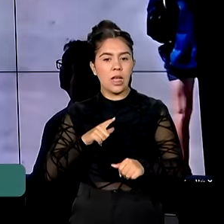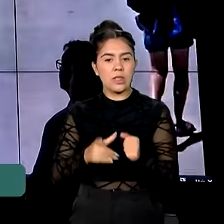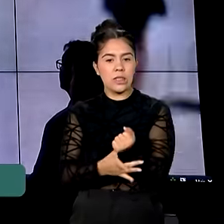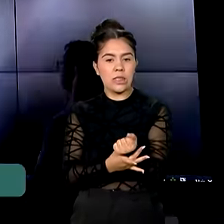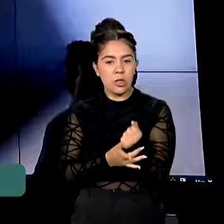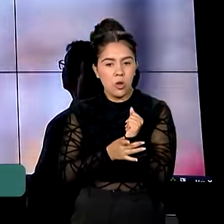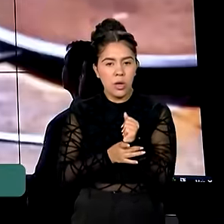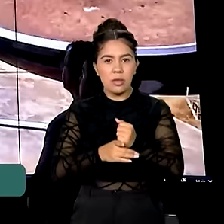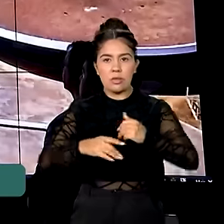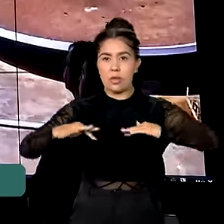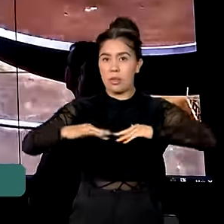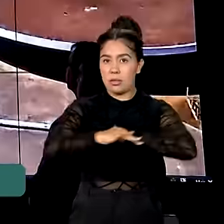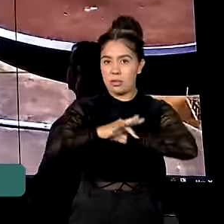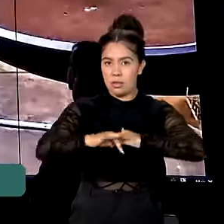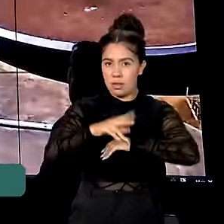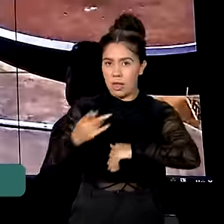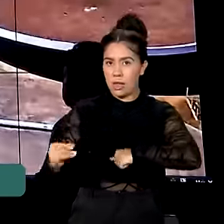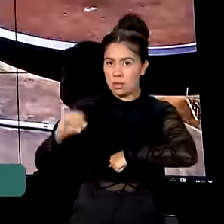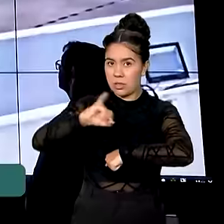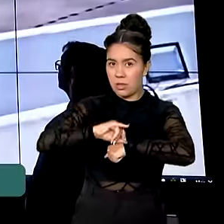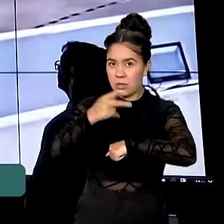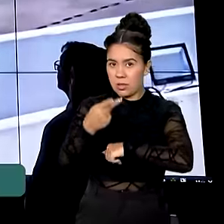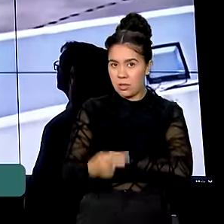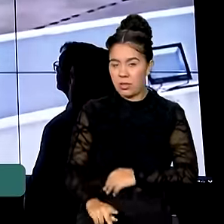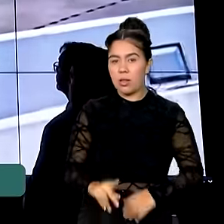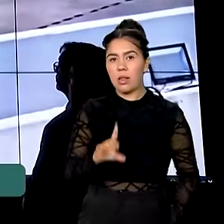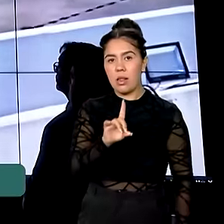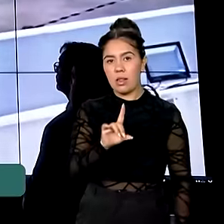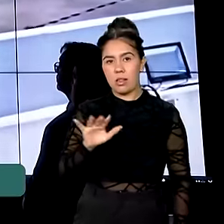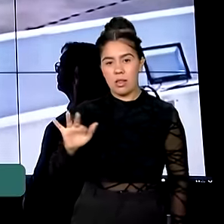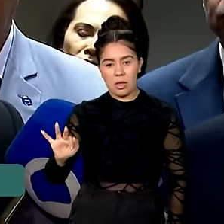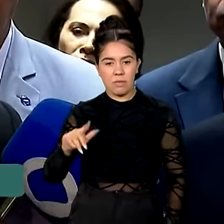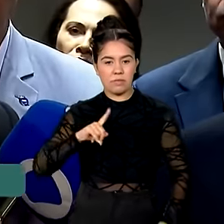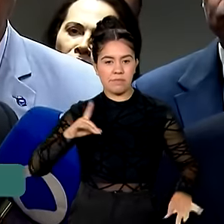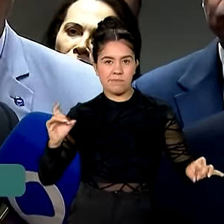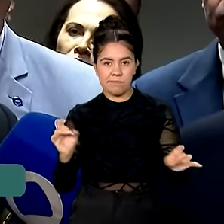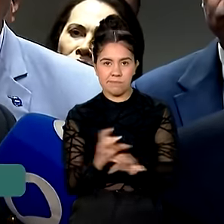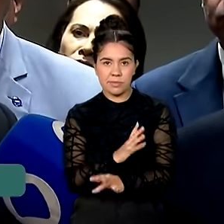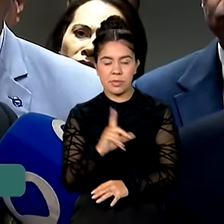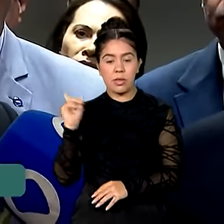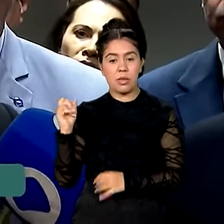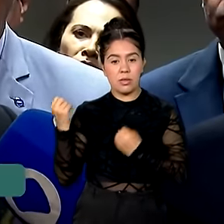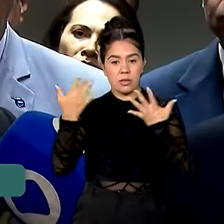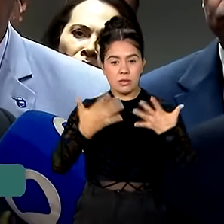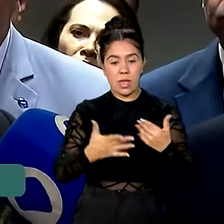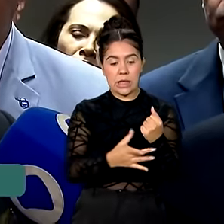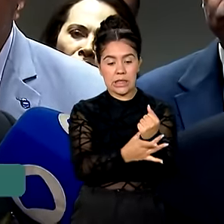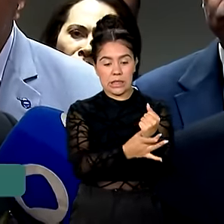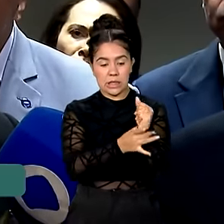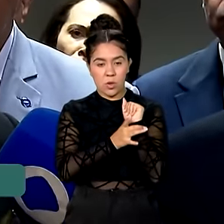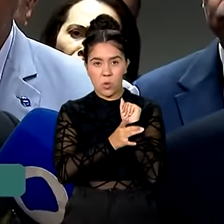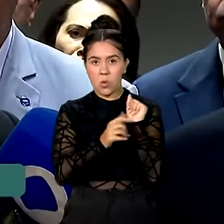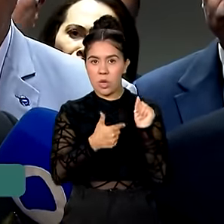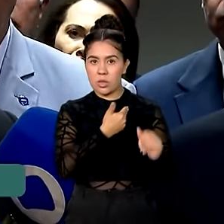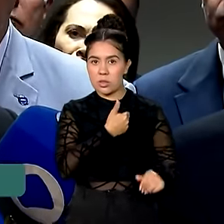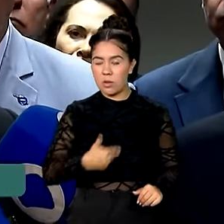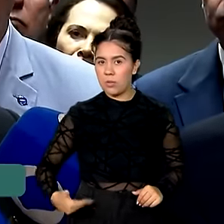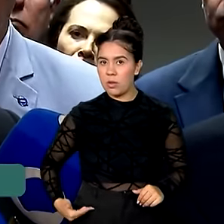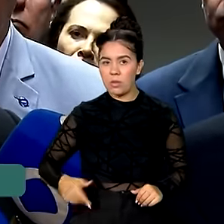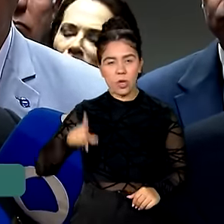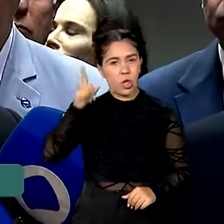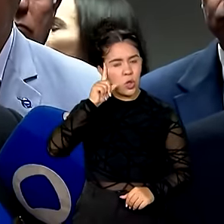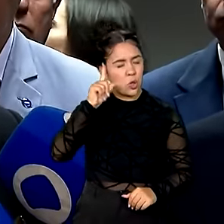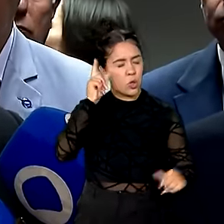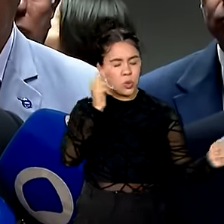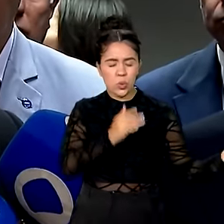urbana da capital federal, que funciona de forma integrada. Segurança pública é uma atividade cotidiana, de